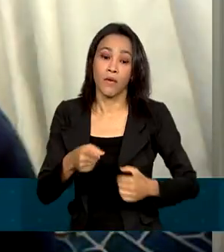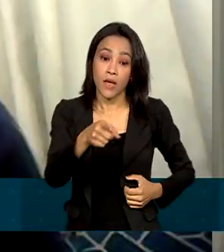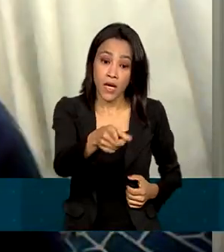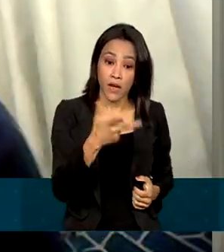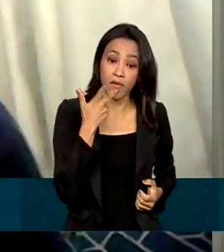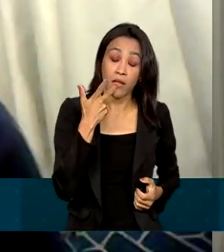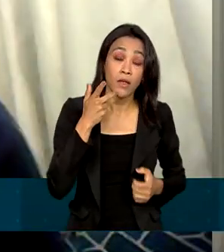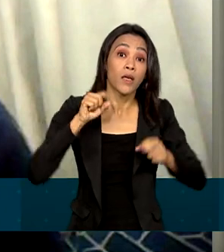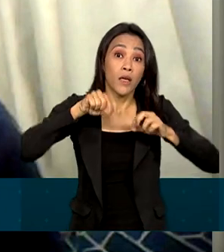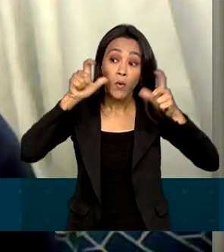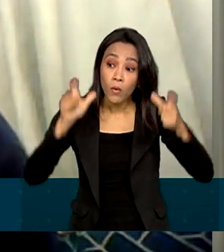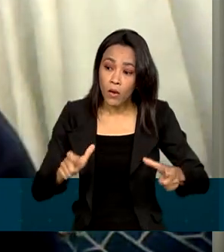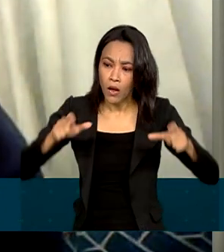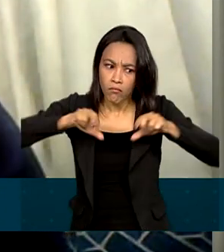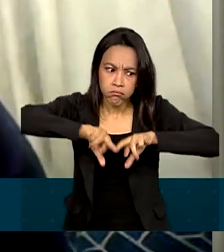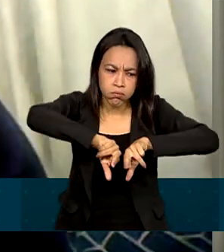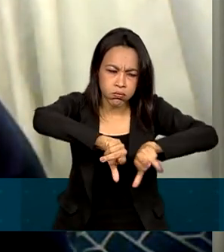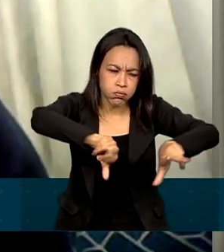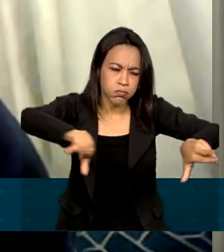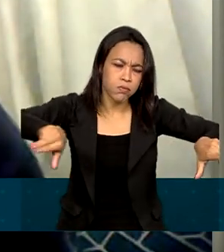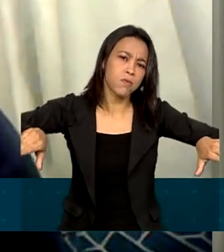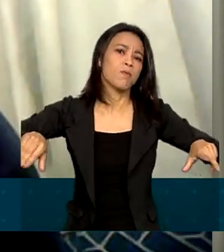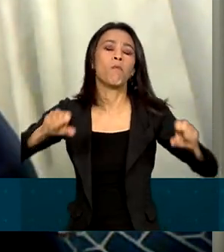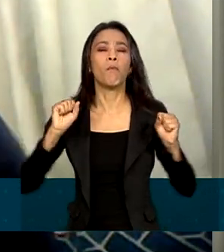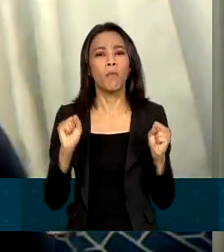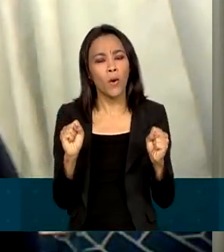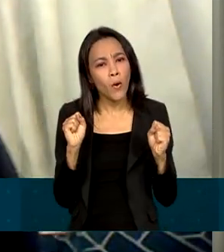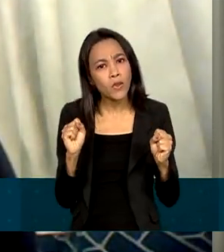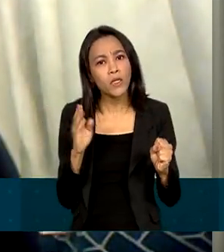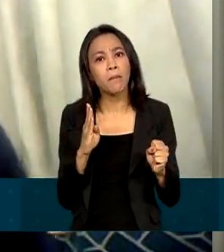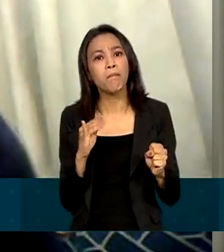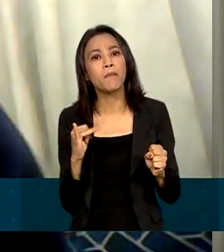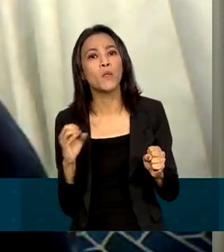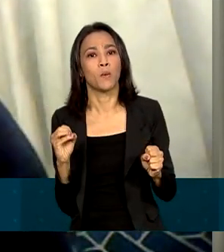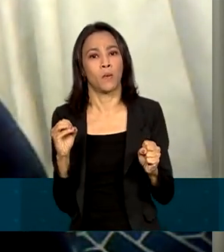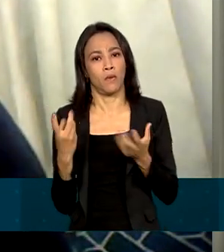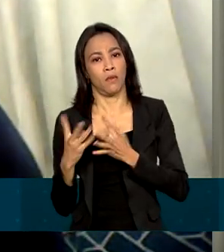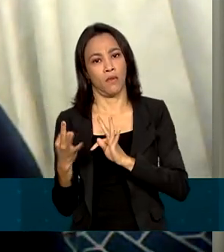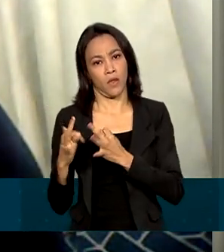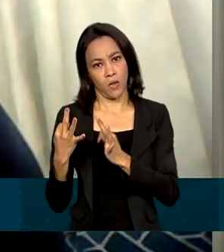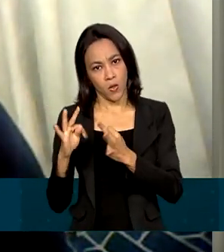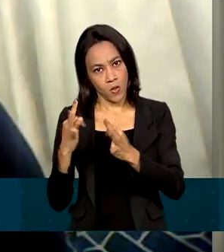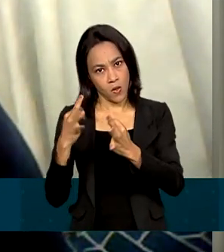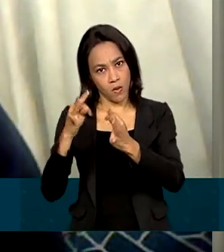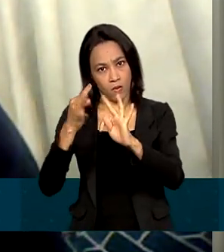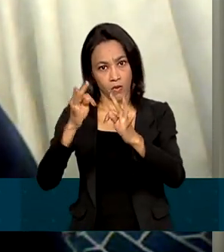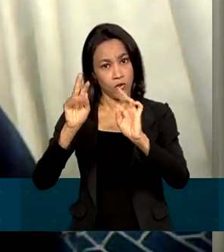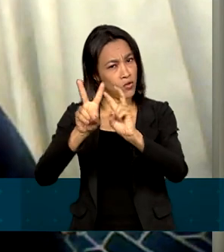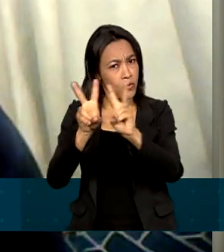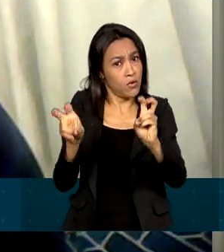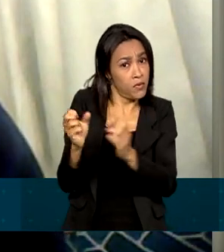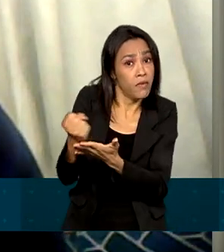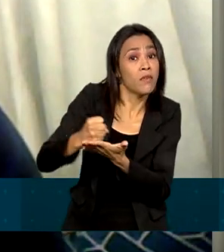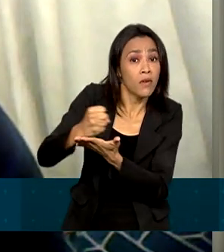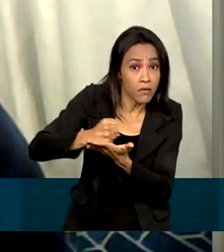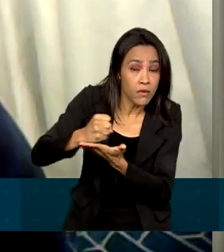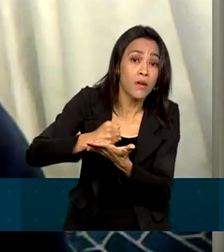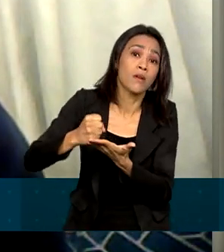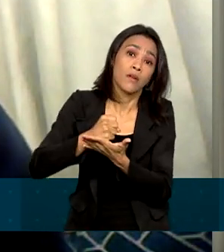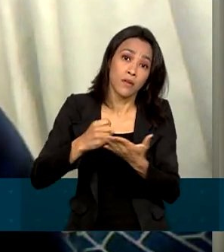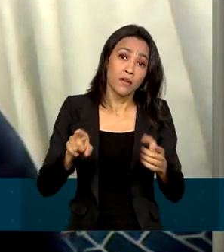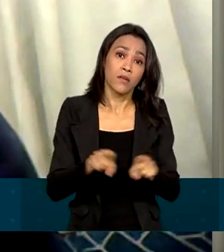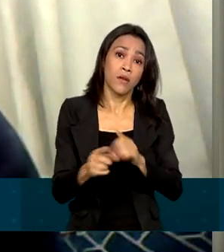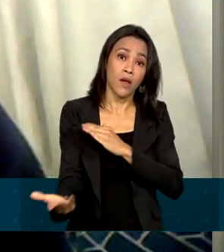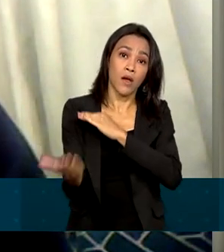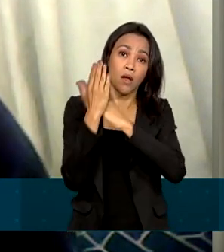biodiversa, você pode ter vários produtos biotecnológicos, inclusive para a questão farmacêutica e humana.